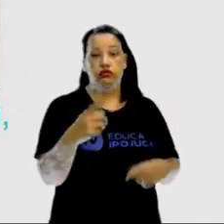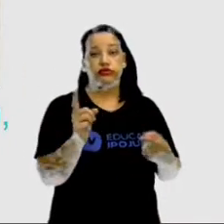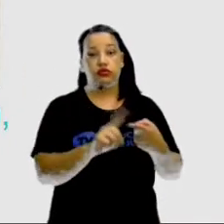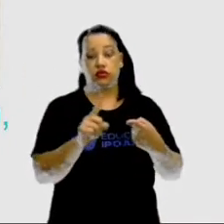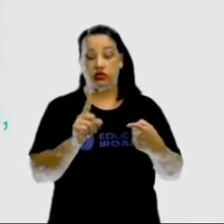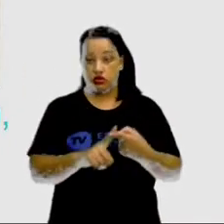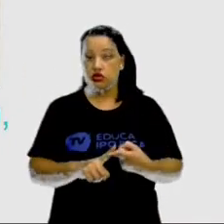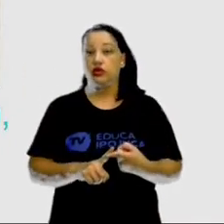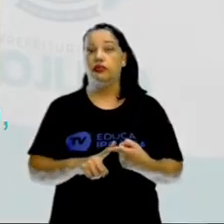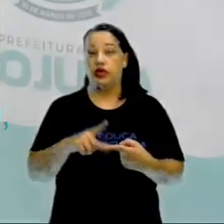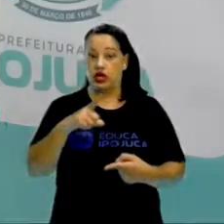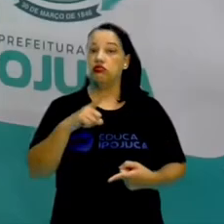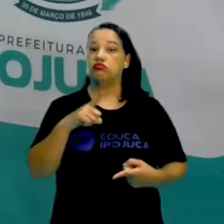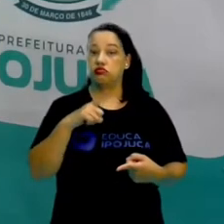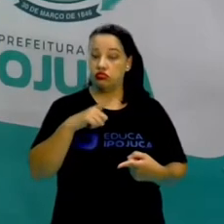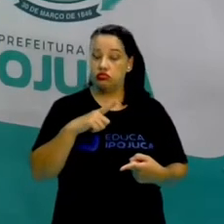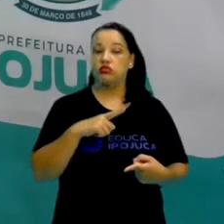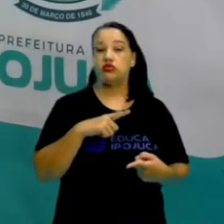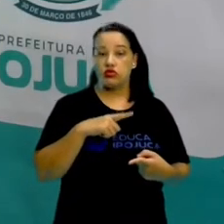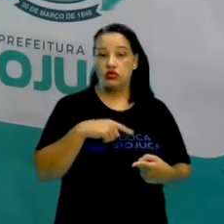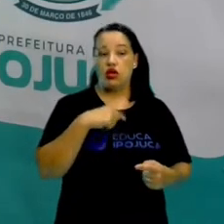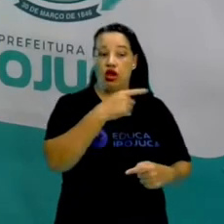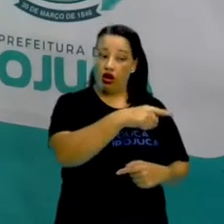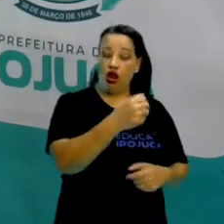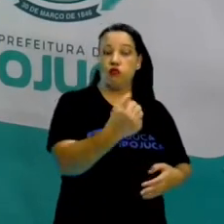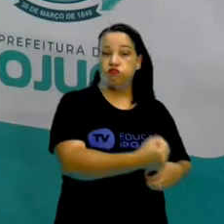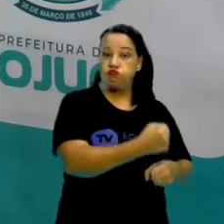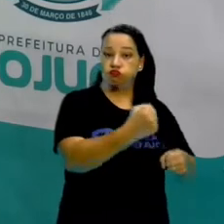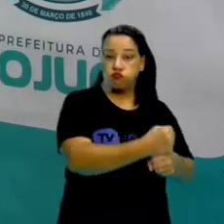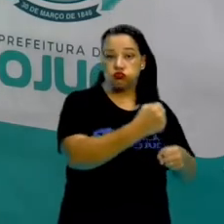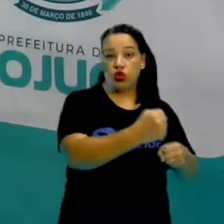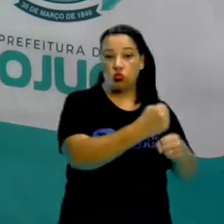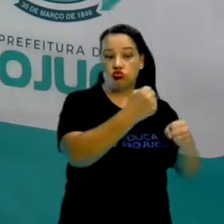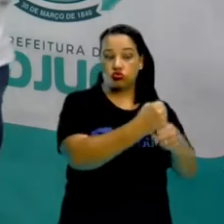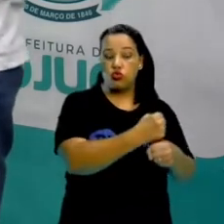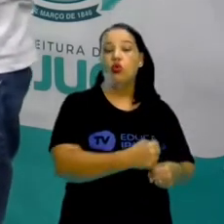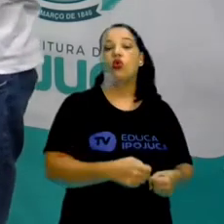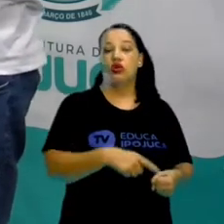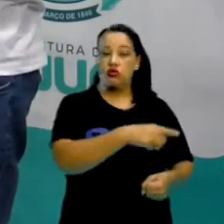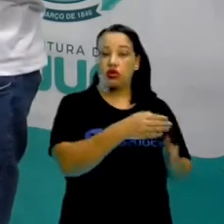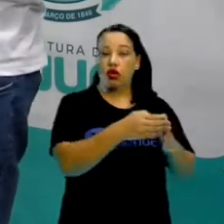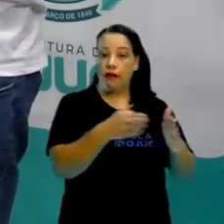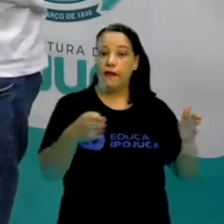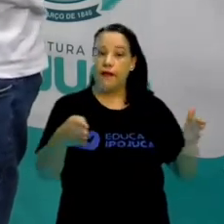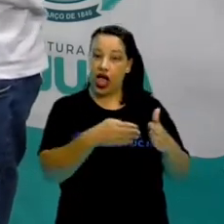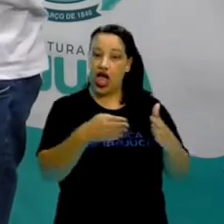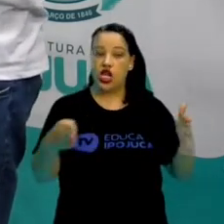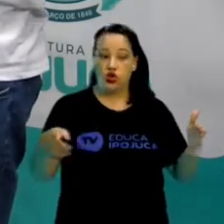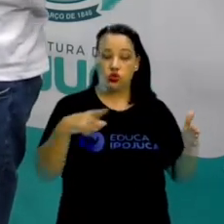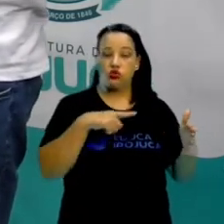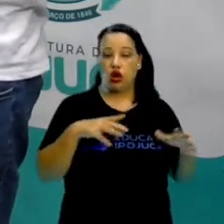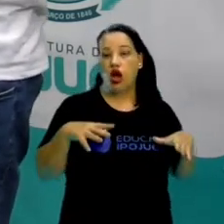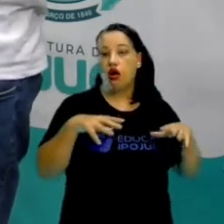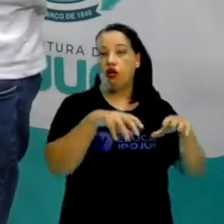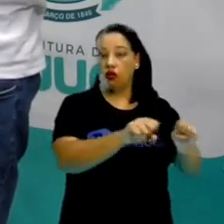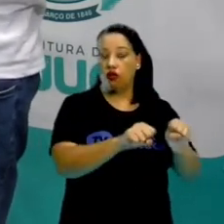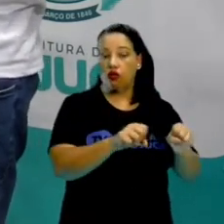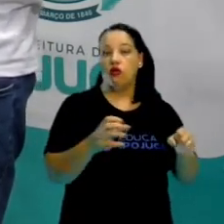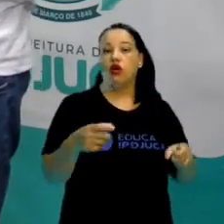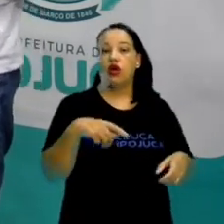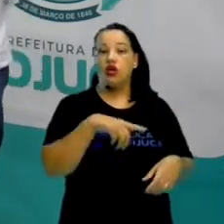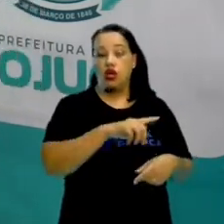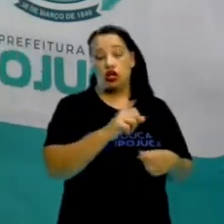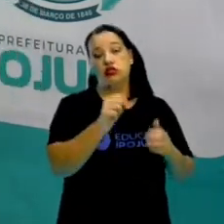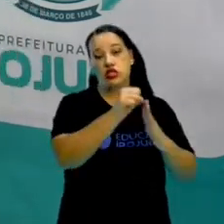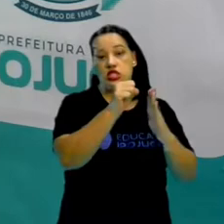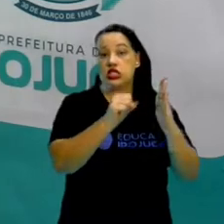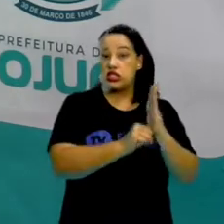resquícios, né? Que foram construídos ainda durante o período colonial. Então o convento e a igreja são aí do século